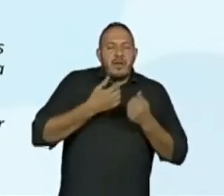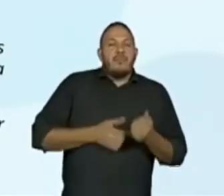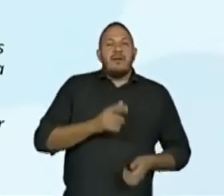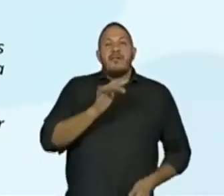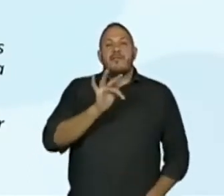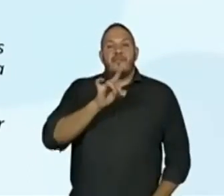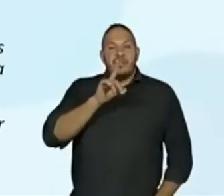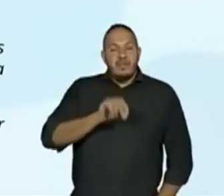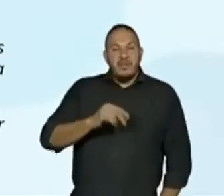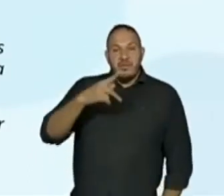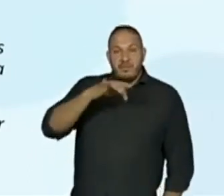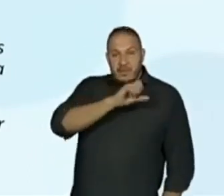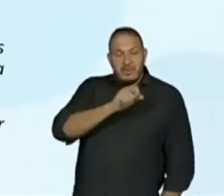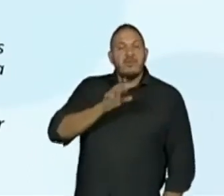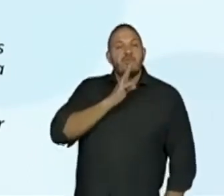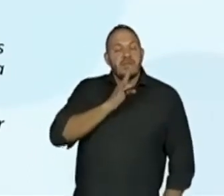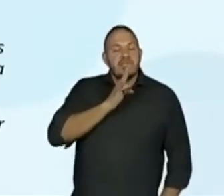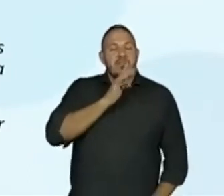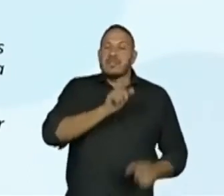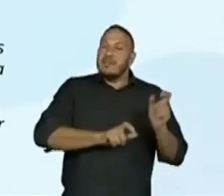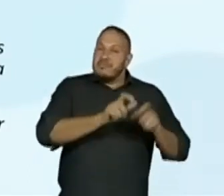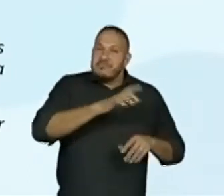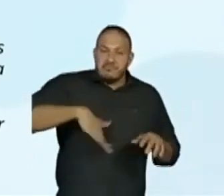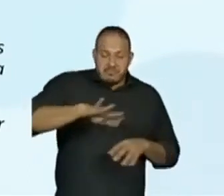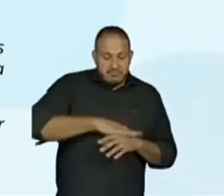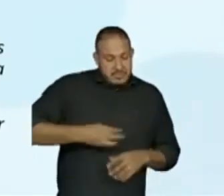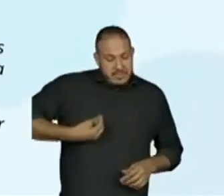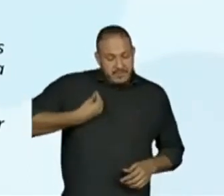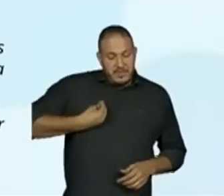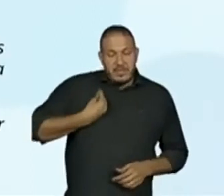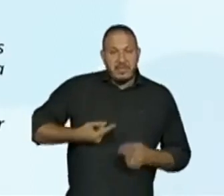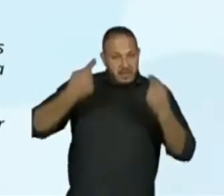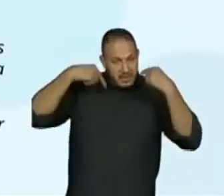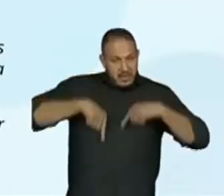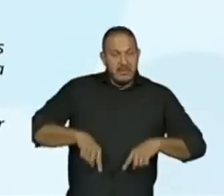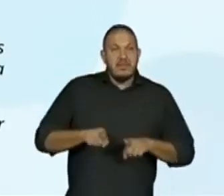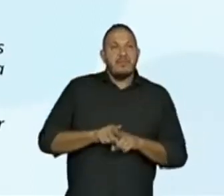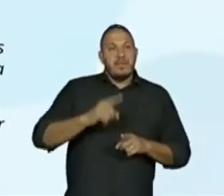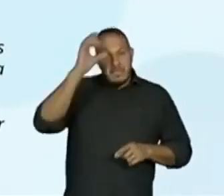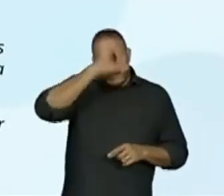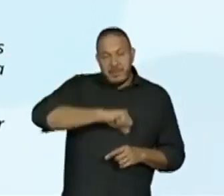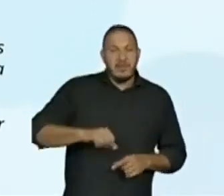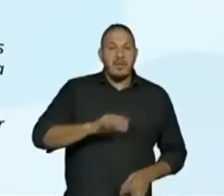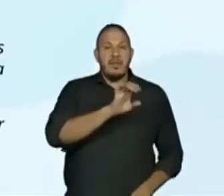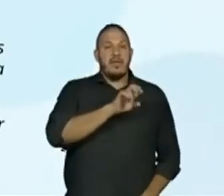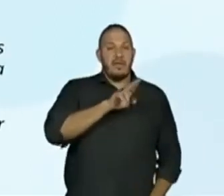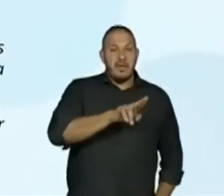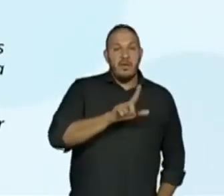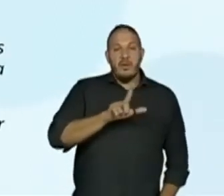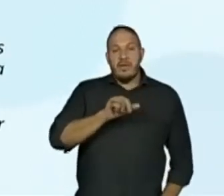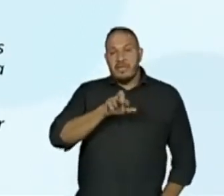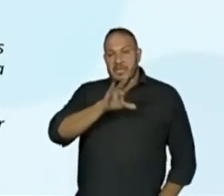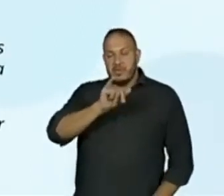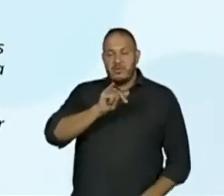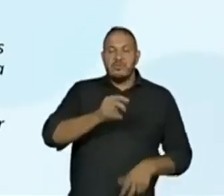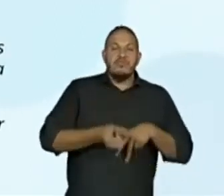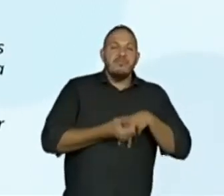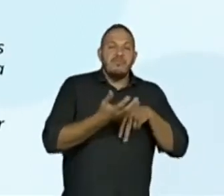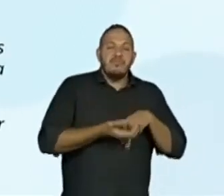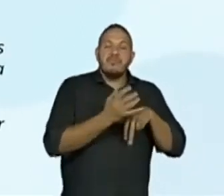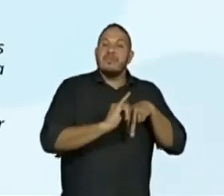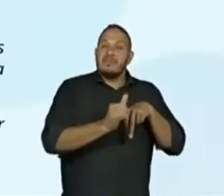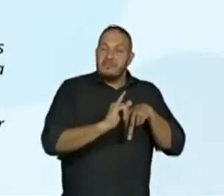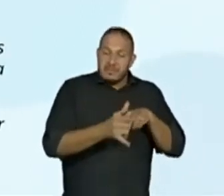Conhecemos a biografia de Fernando Pessoa e seus heterônimos. Aprendemos que o eu lírico ou sujeito poético é uma